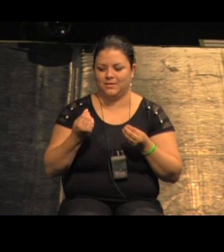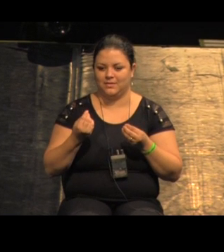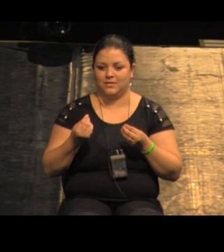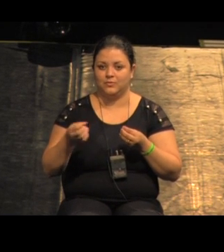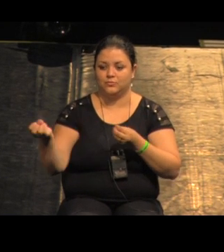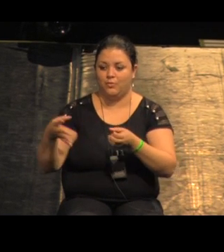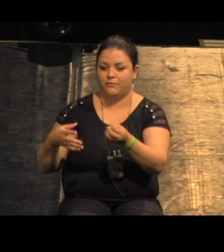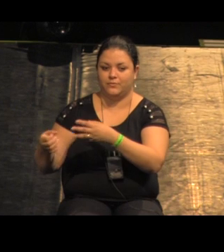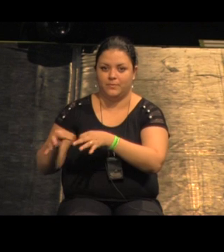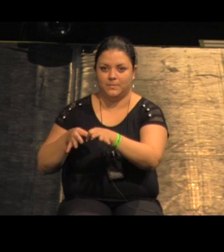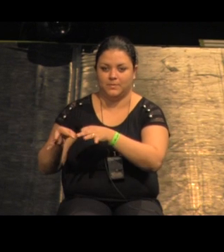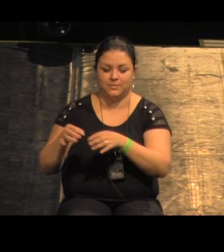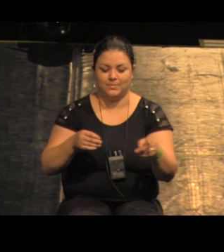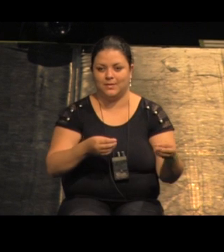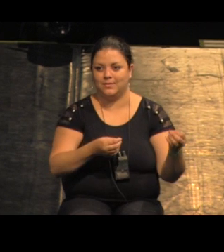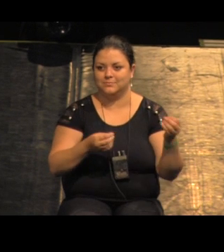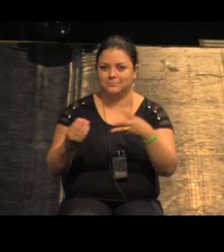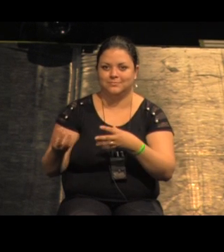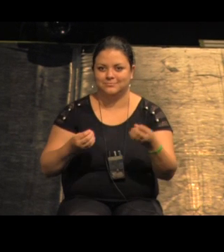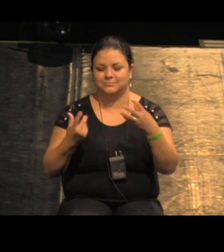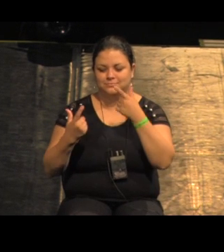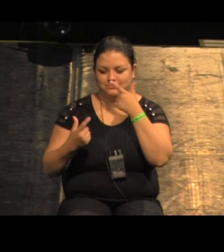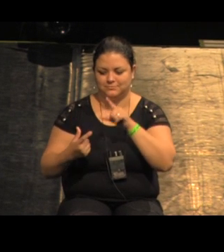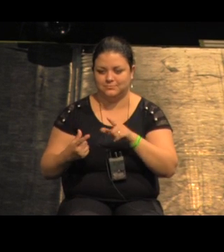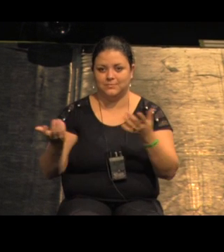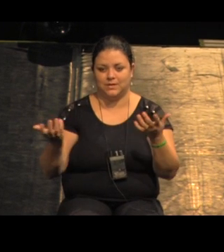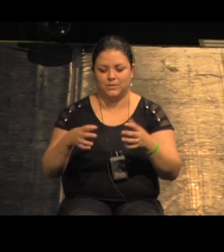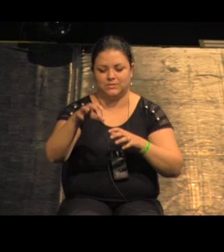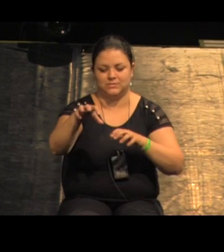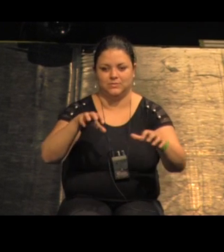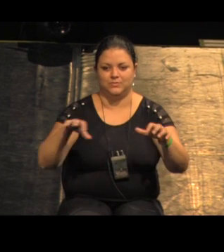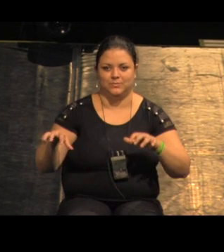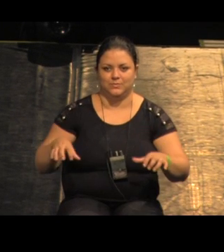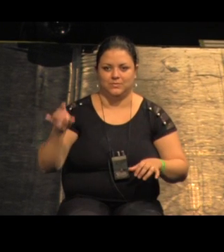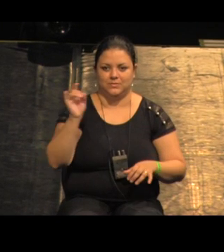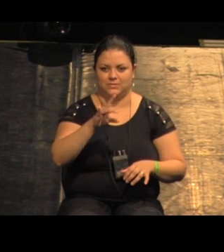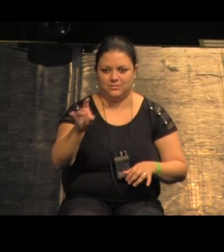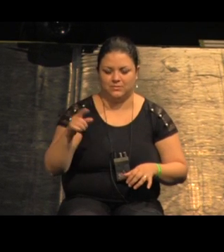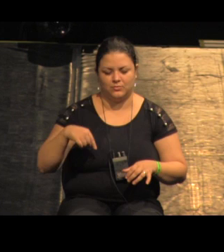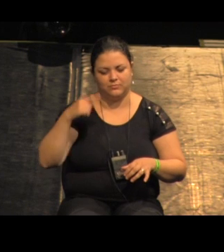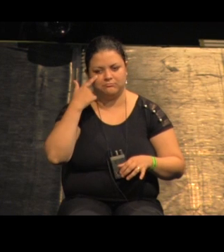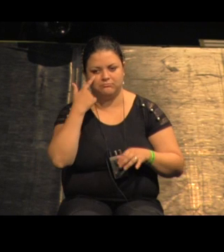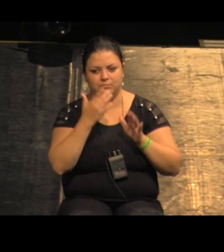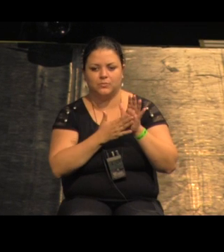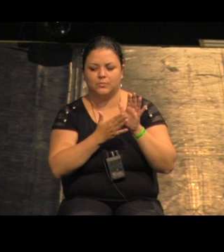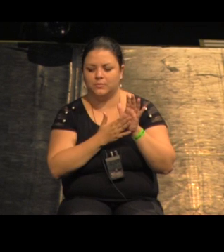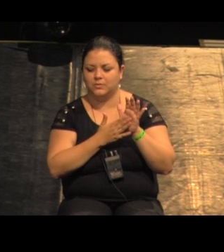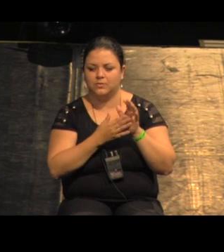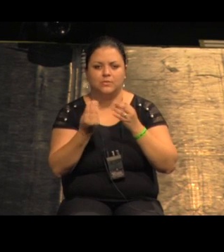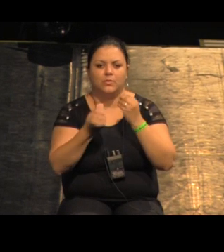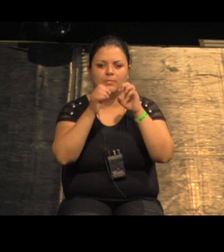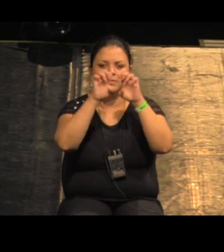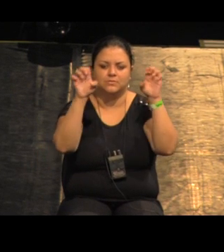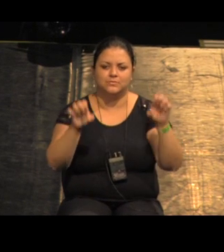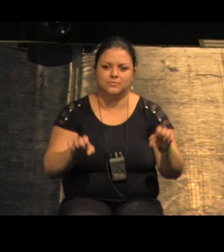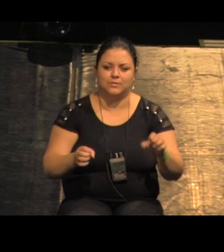programas novos então aqui a gente vai ver em cada setor o que a gente ia propondo como era essa infraestrutura de